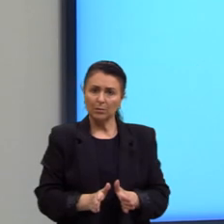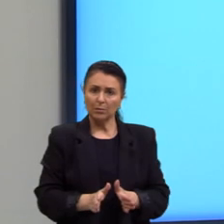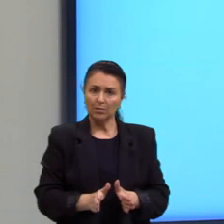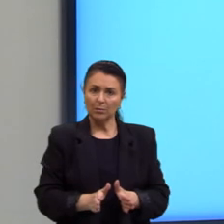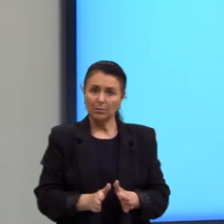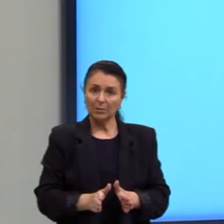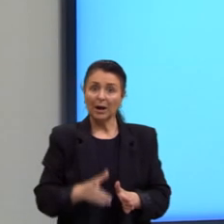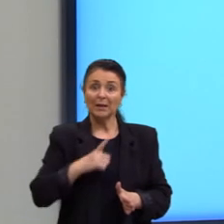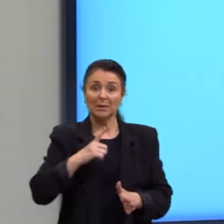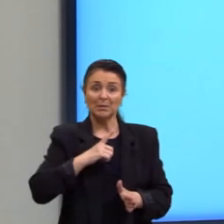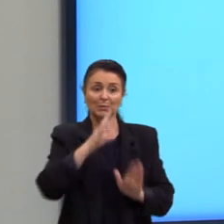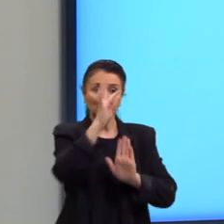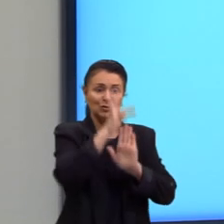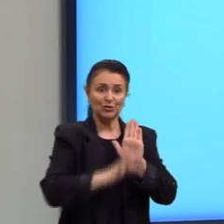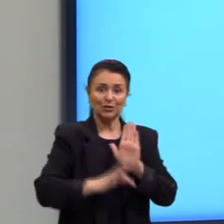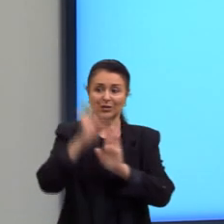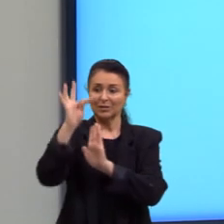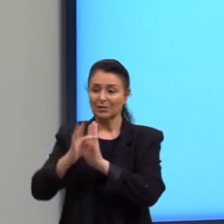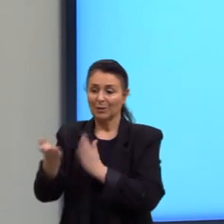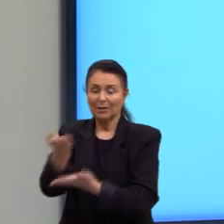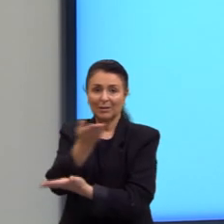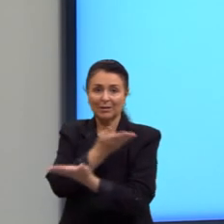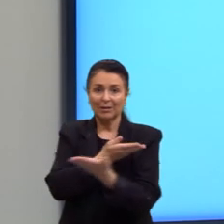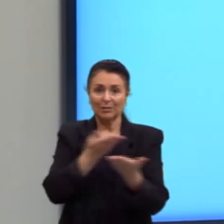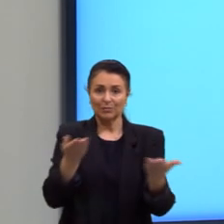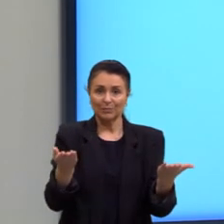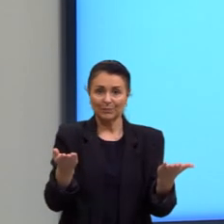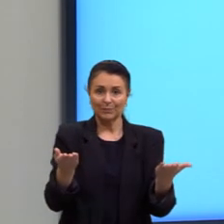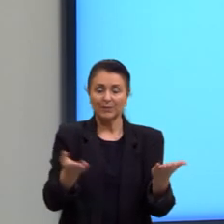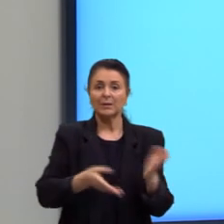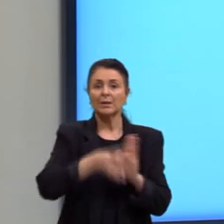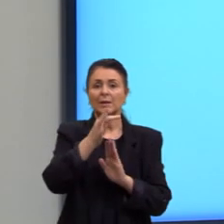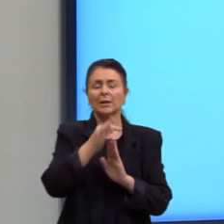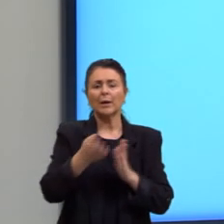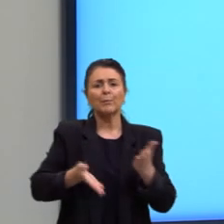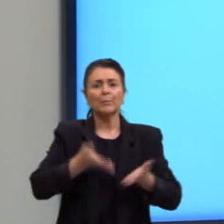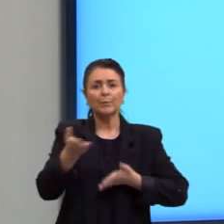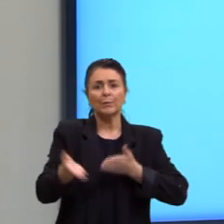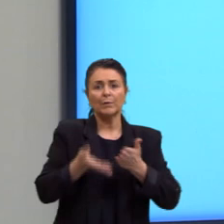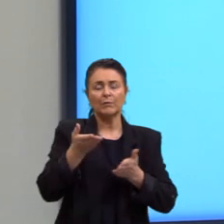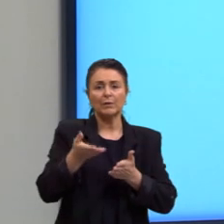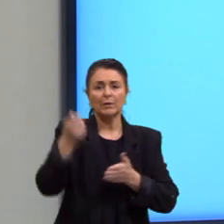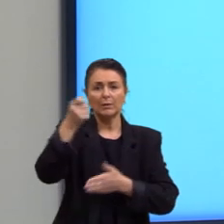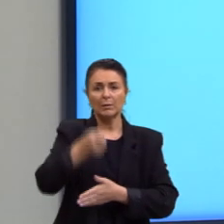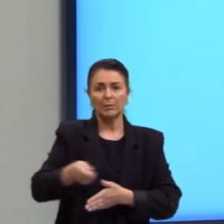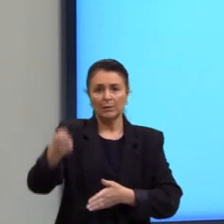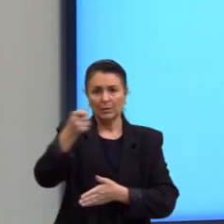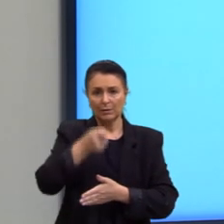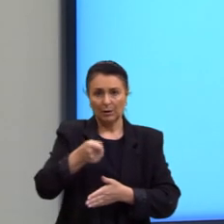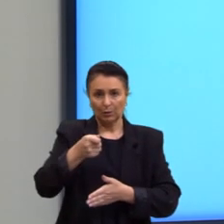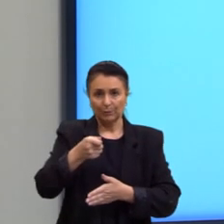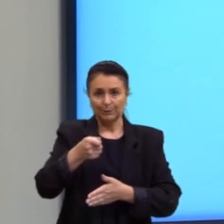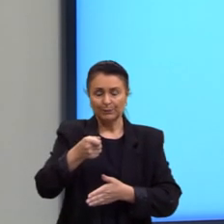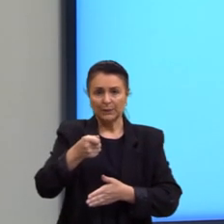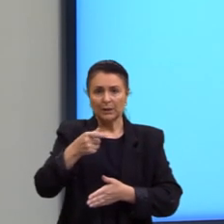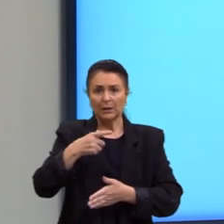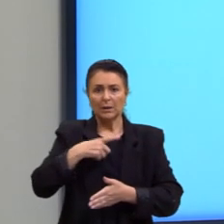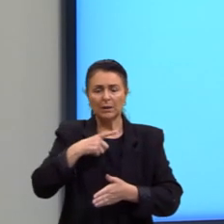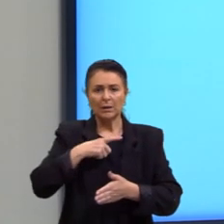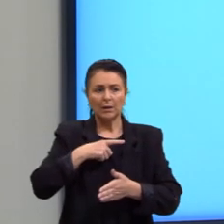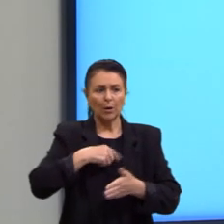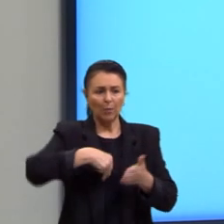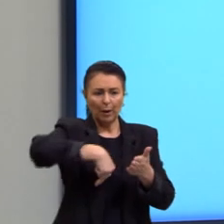intertextualidade temática, que é promovida pela associação da autora a uma pintura